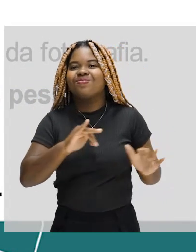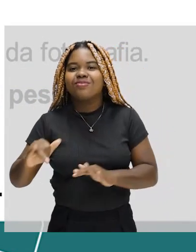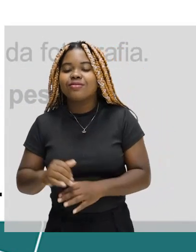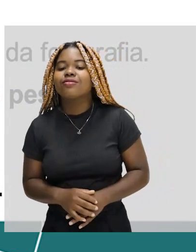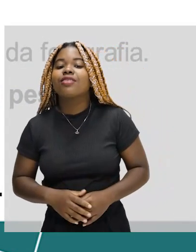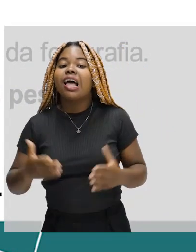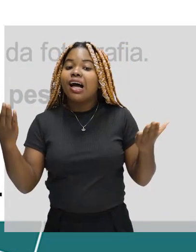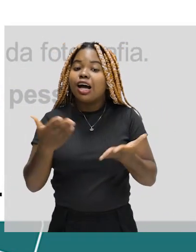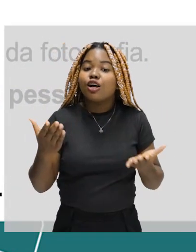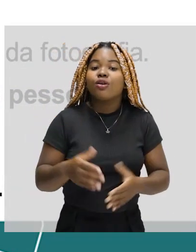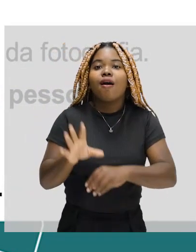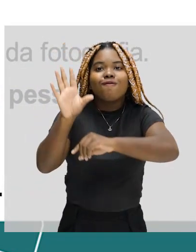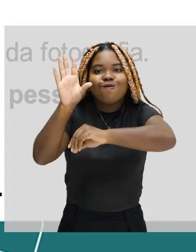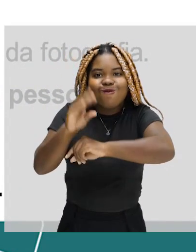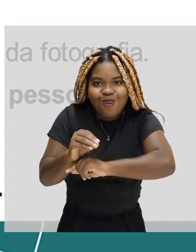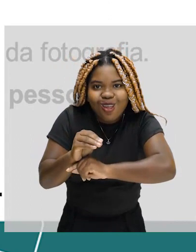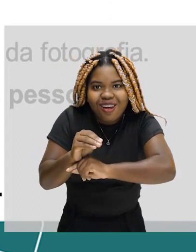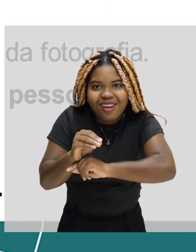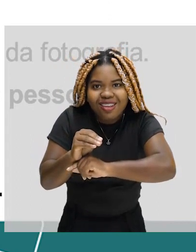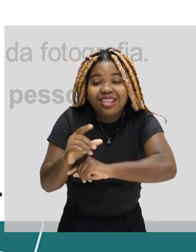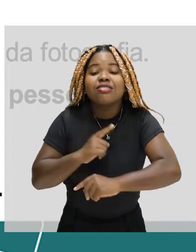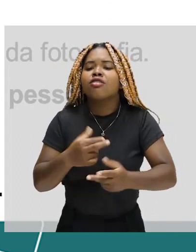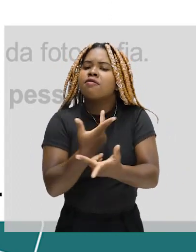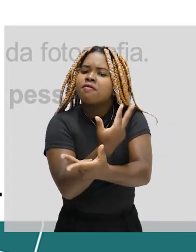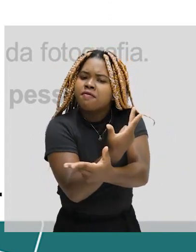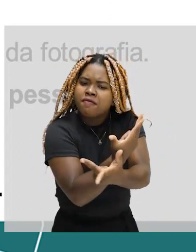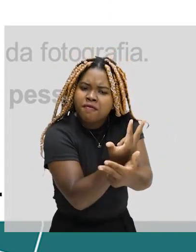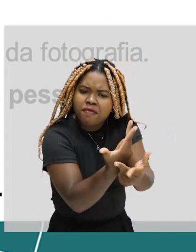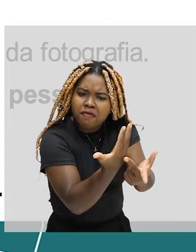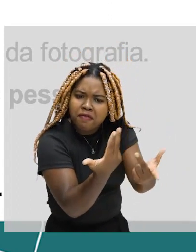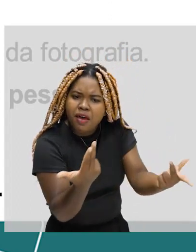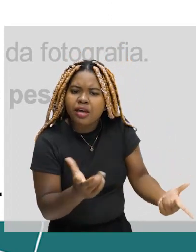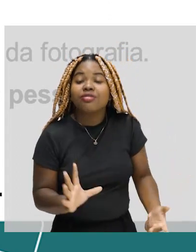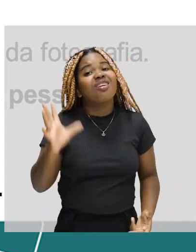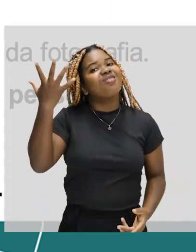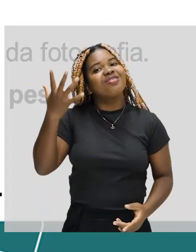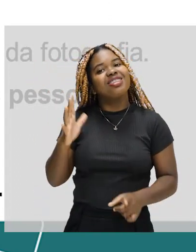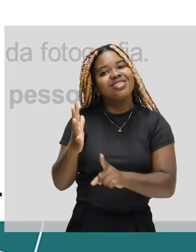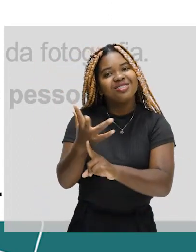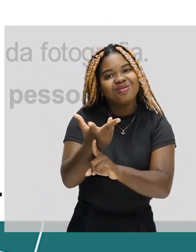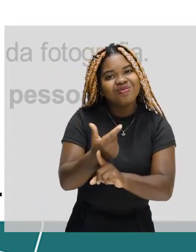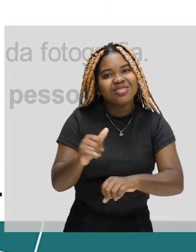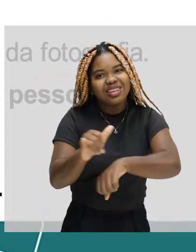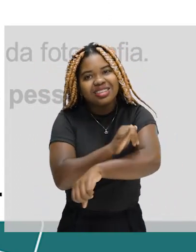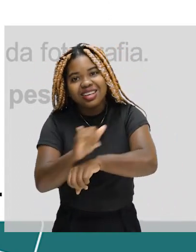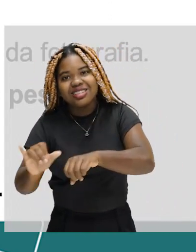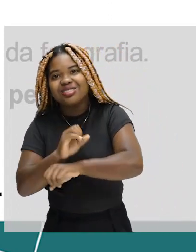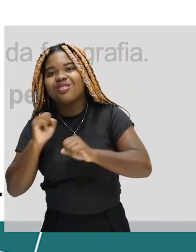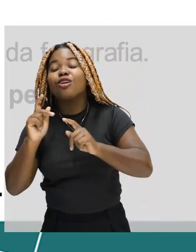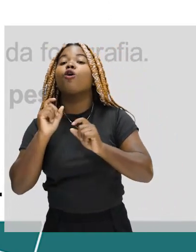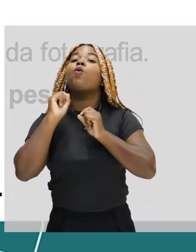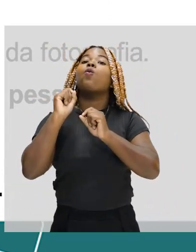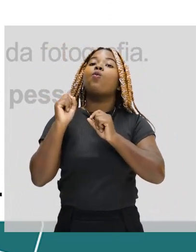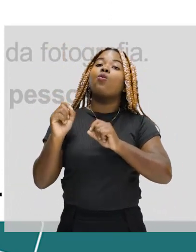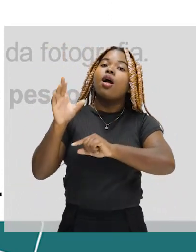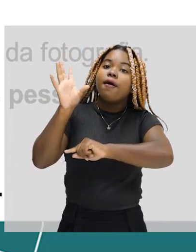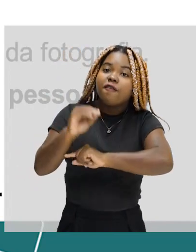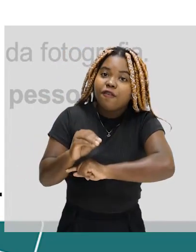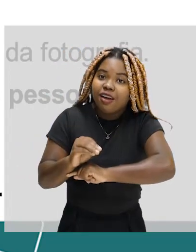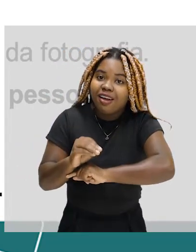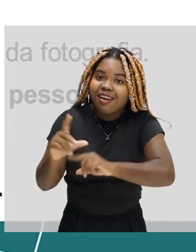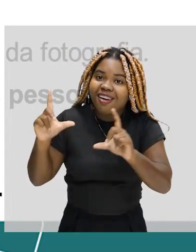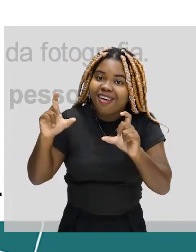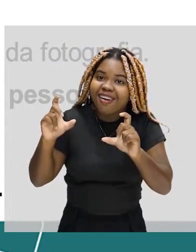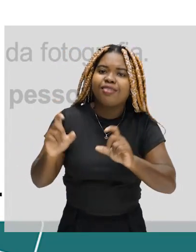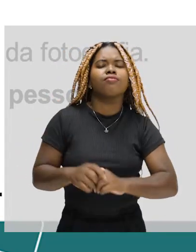entramos na fotografia. Eu estou colocando variações artísticas diferentes dessas técnicas. O que é fotografia? Bom, fotografia é